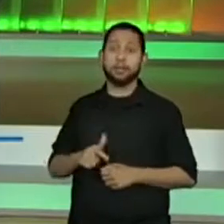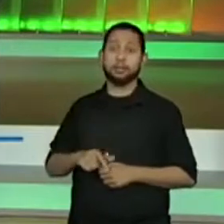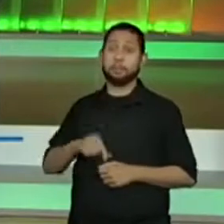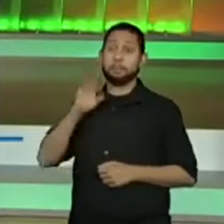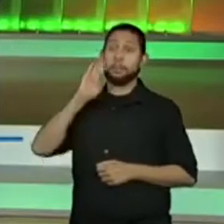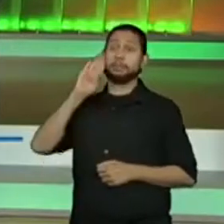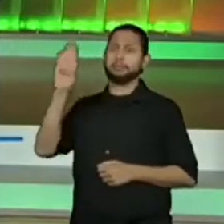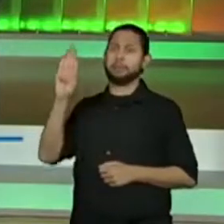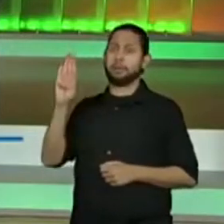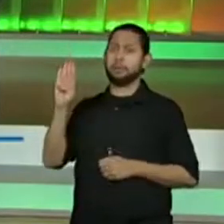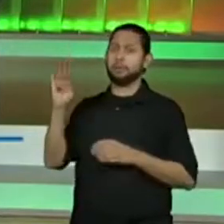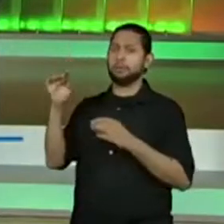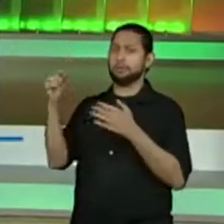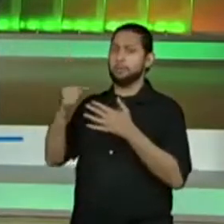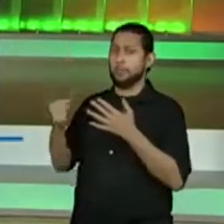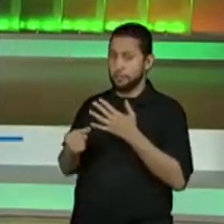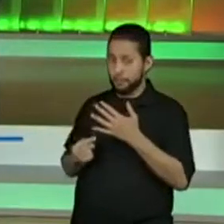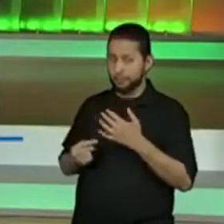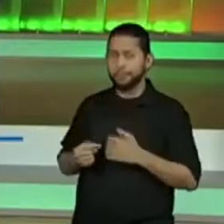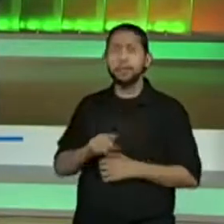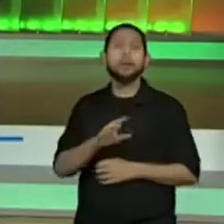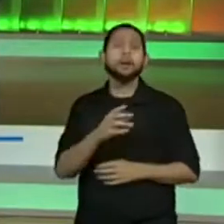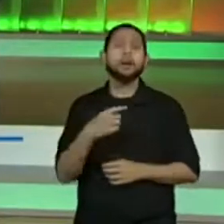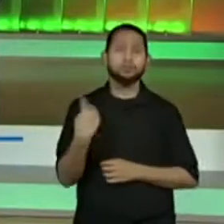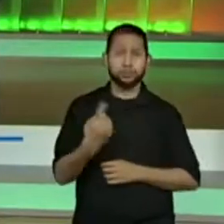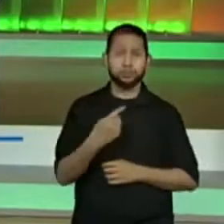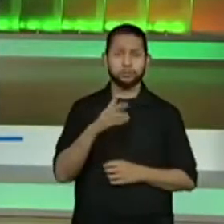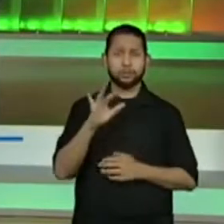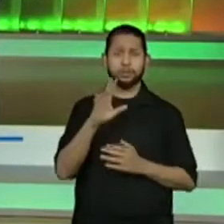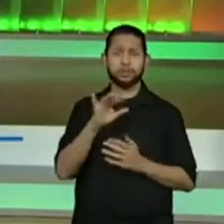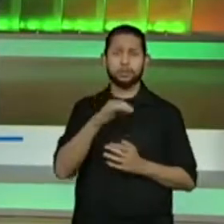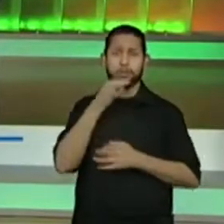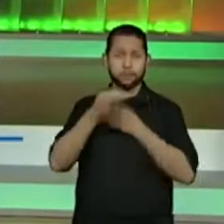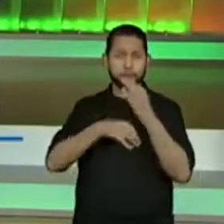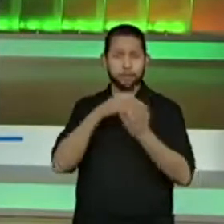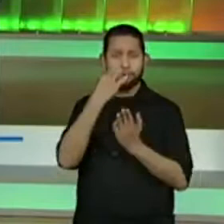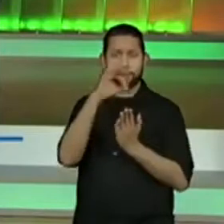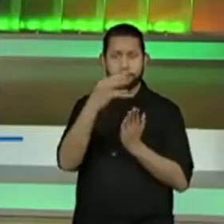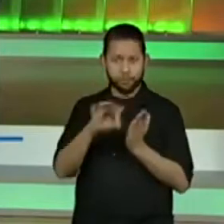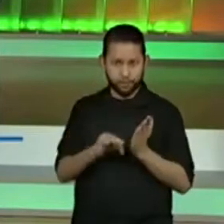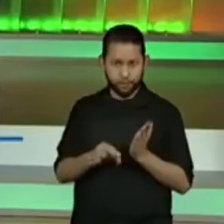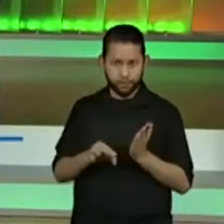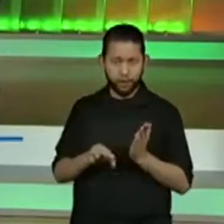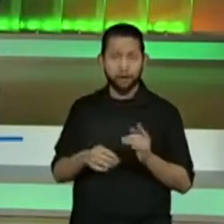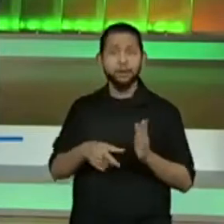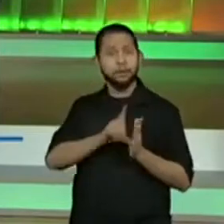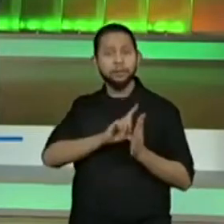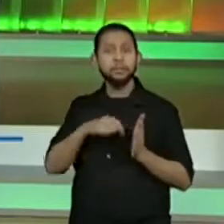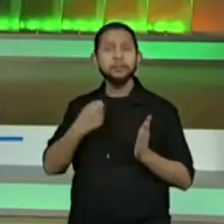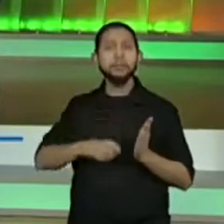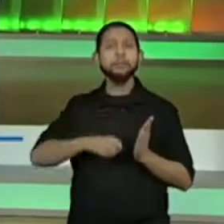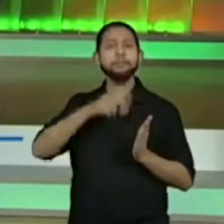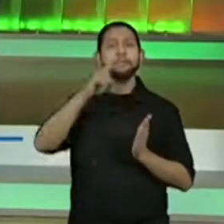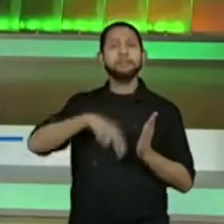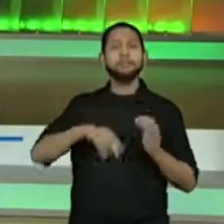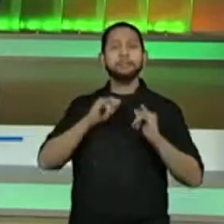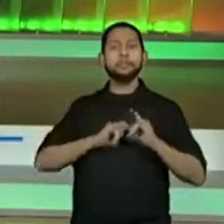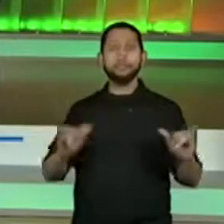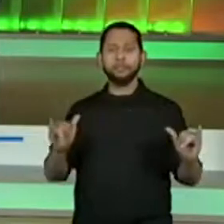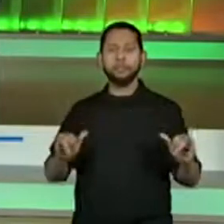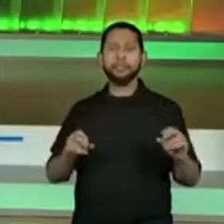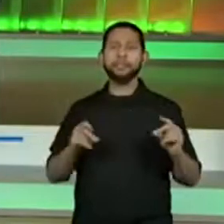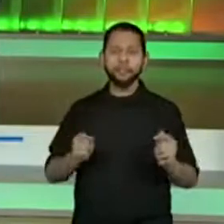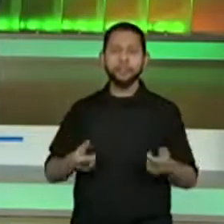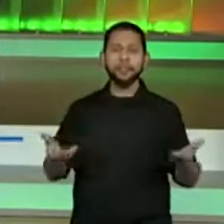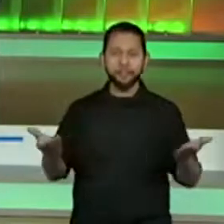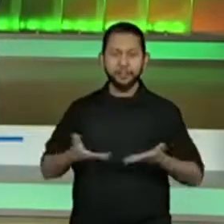corrigirmos uma carta opinativa de leitor sem conhecer uma matéria. Ou seja, nós